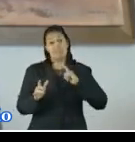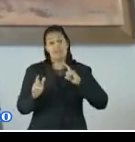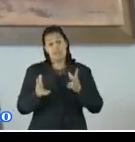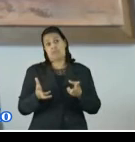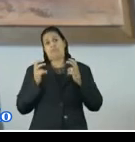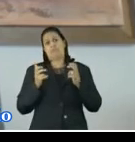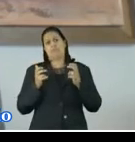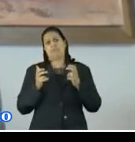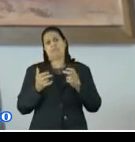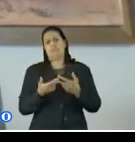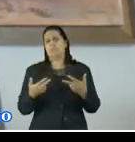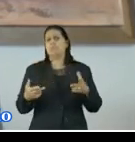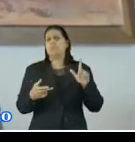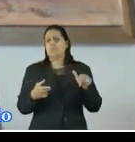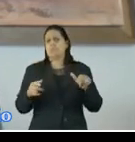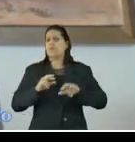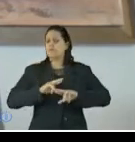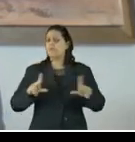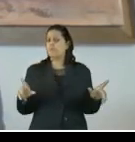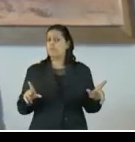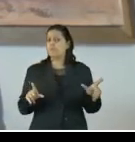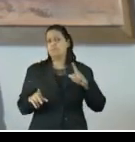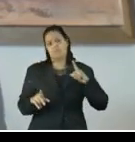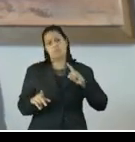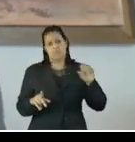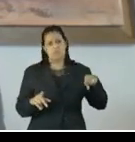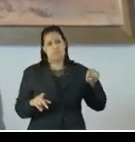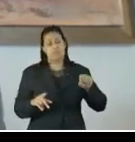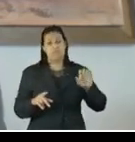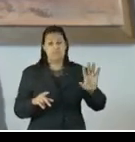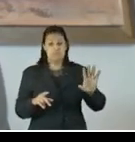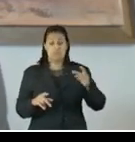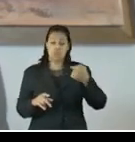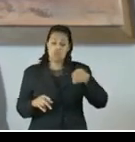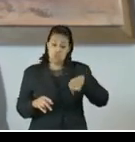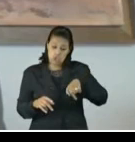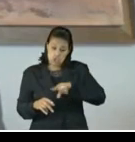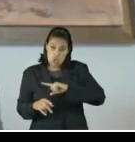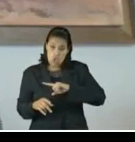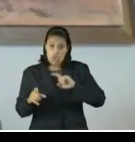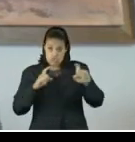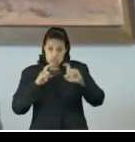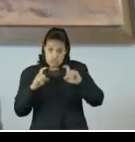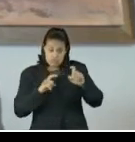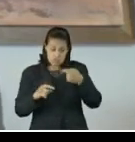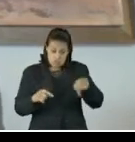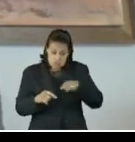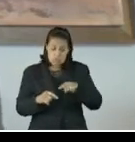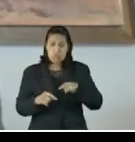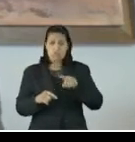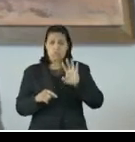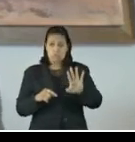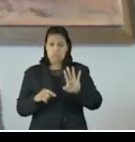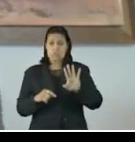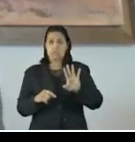difusa de que nós não... A administração pública brasileira